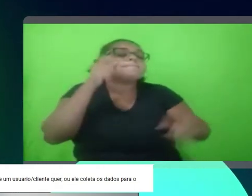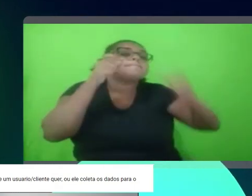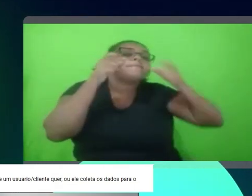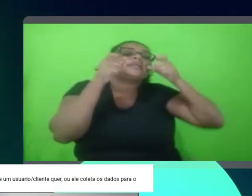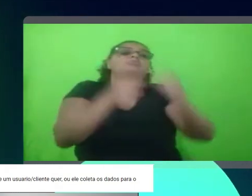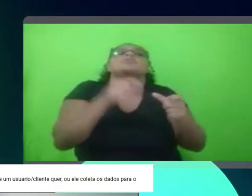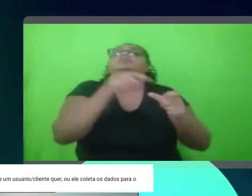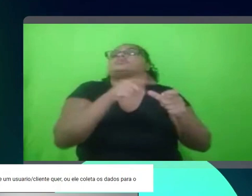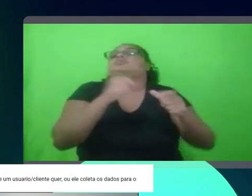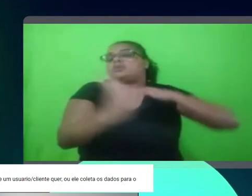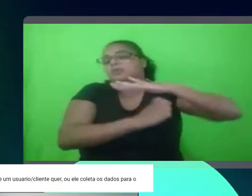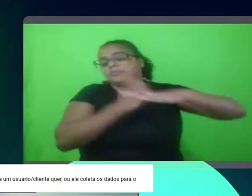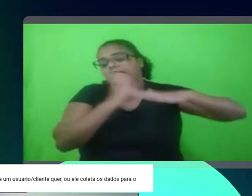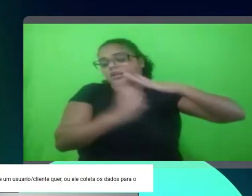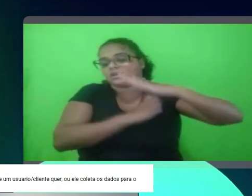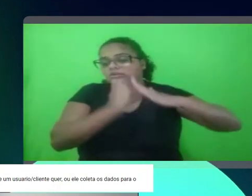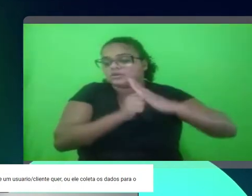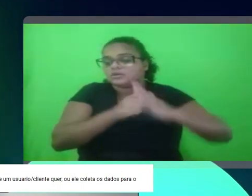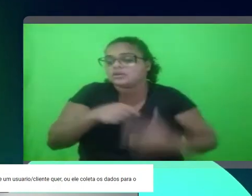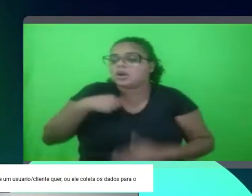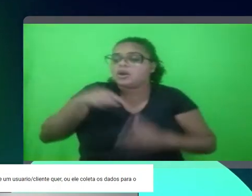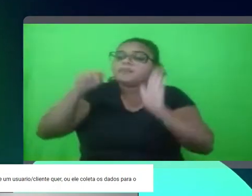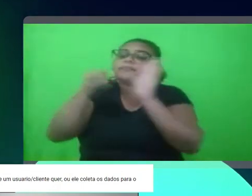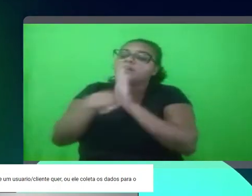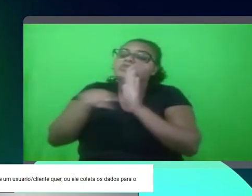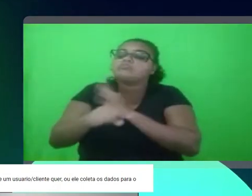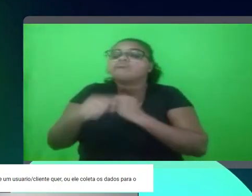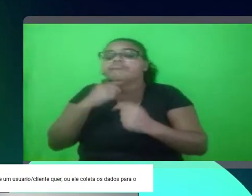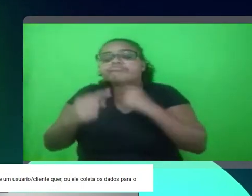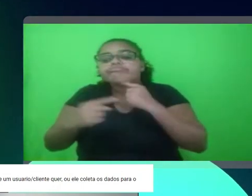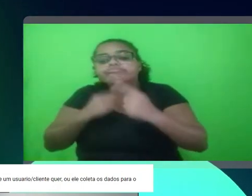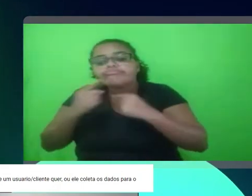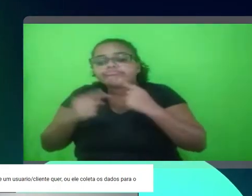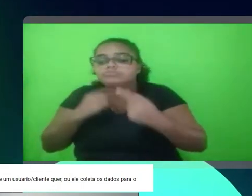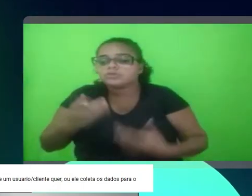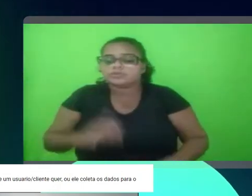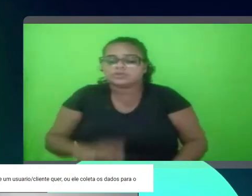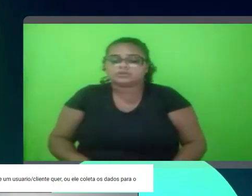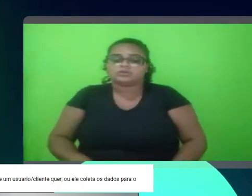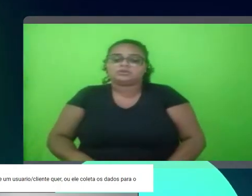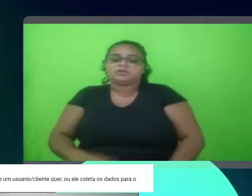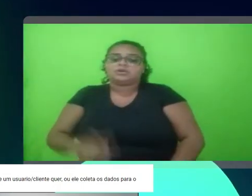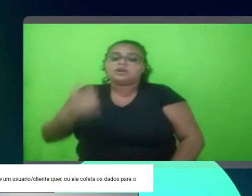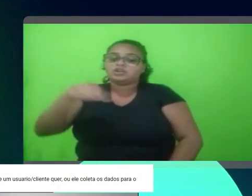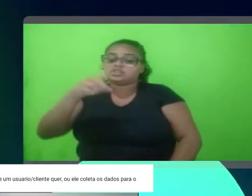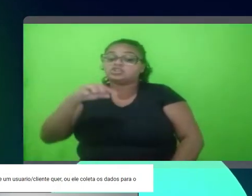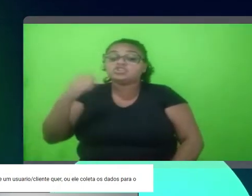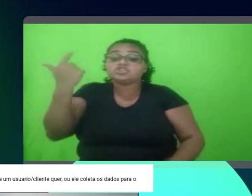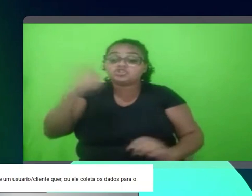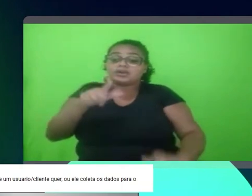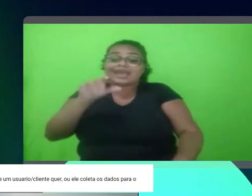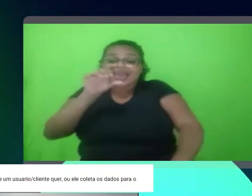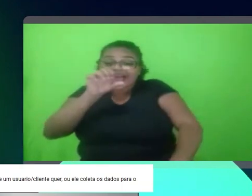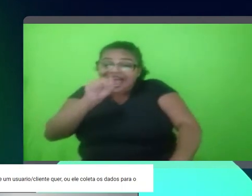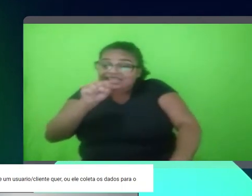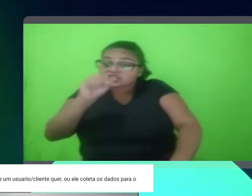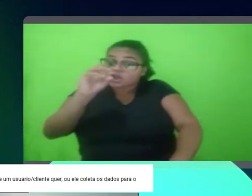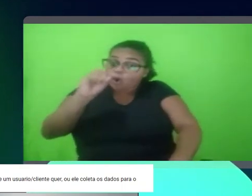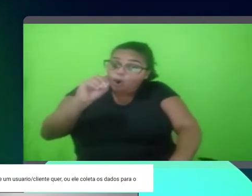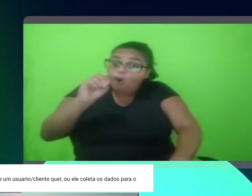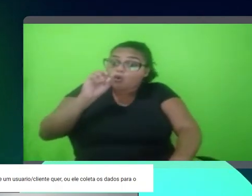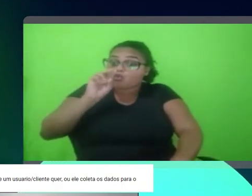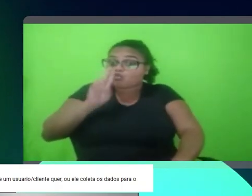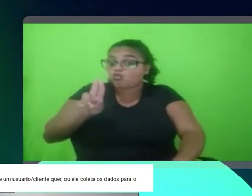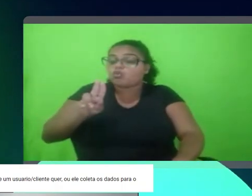interesse da empresa? Acho que é uma dúvida, né? Tá, de novo assim, SEO é